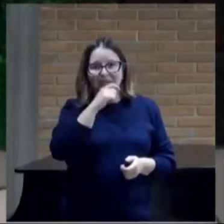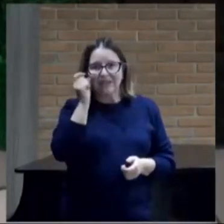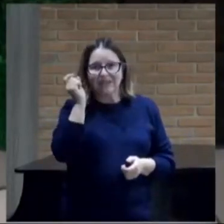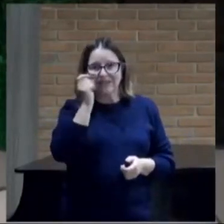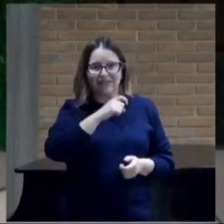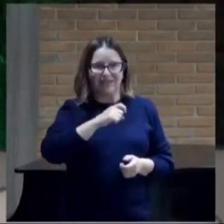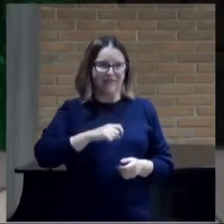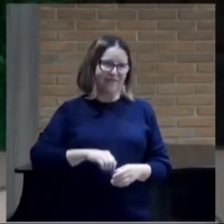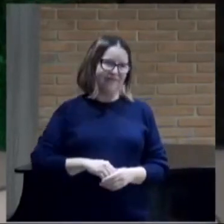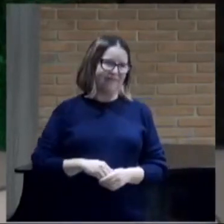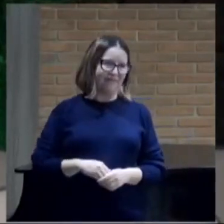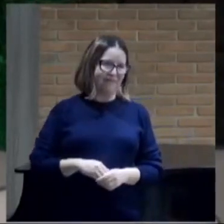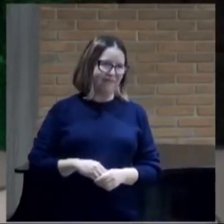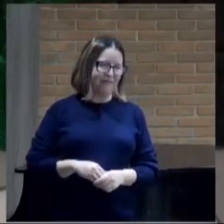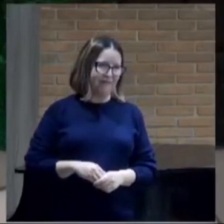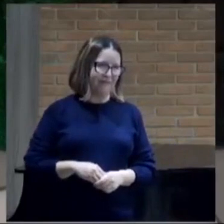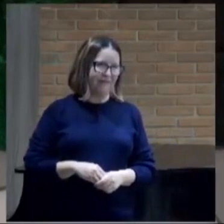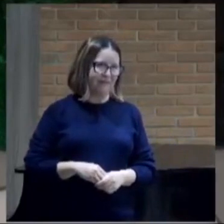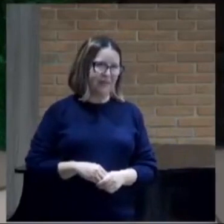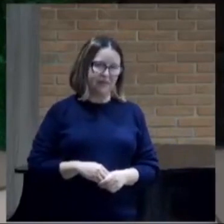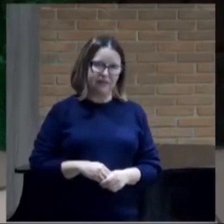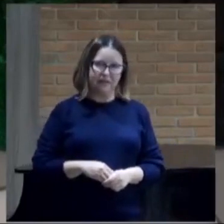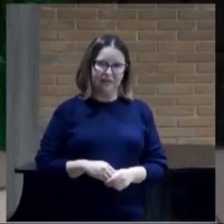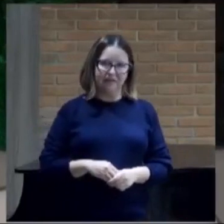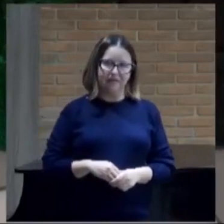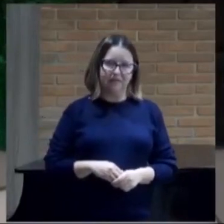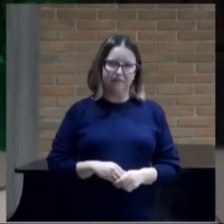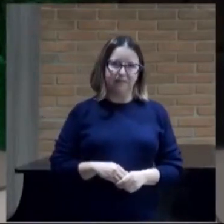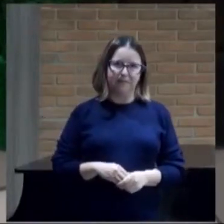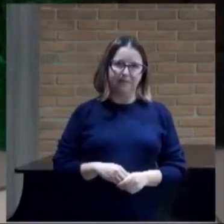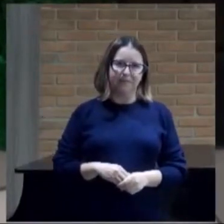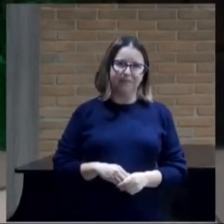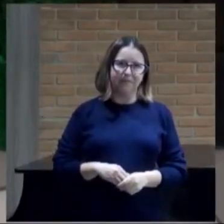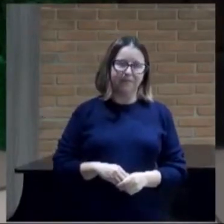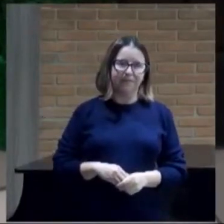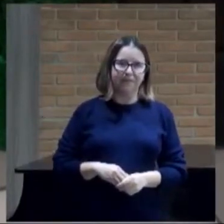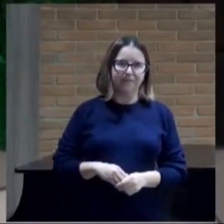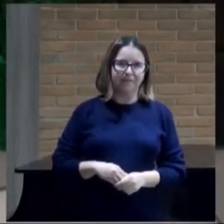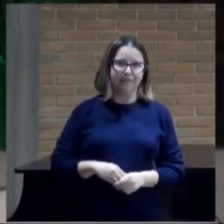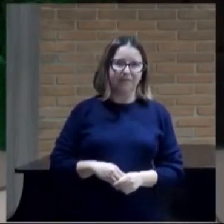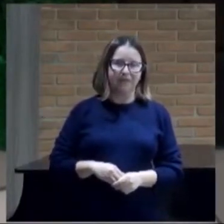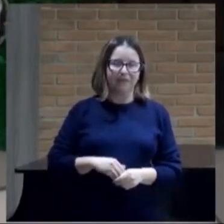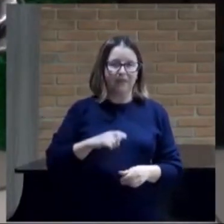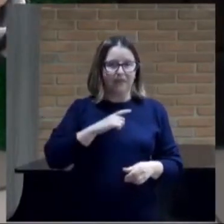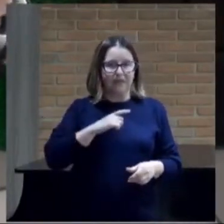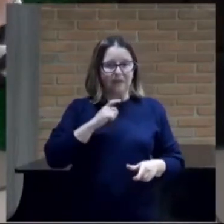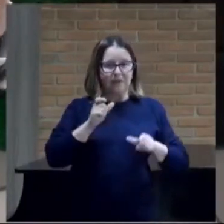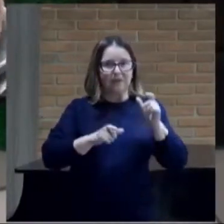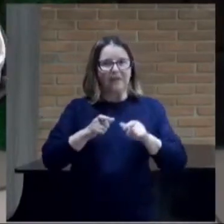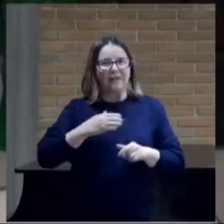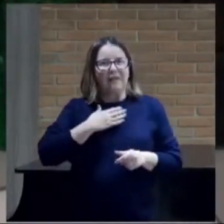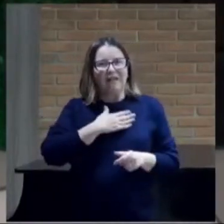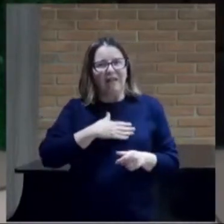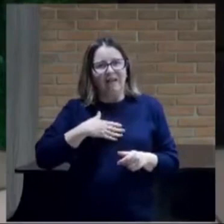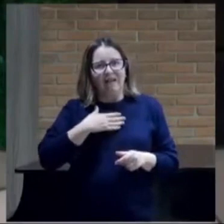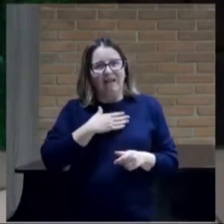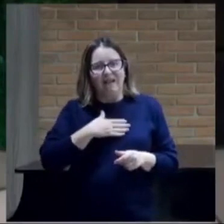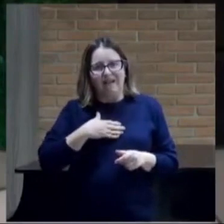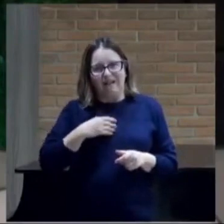é gente que gosta dessas coisas